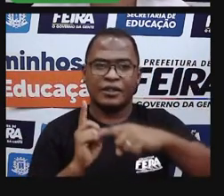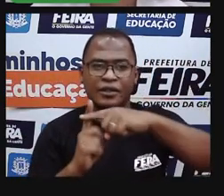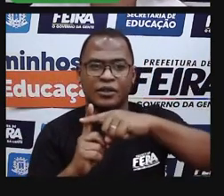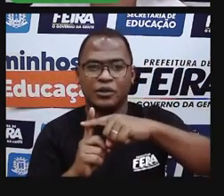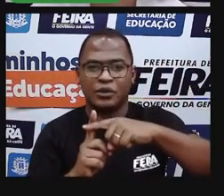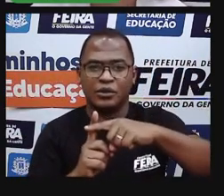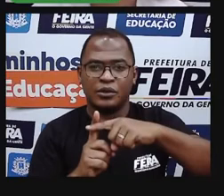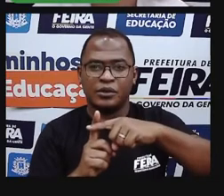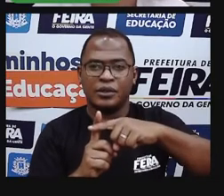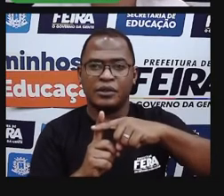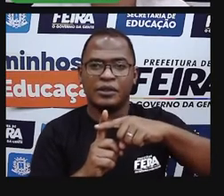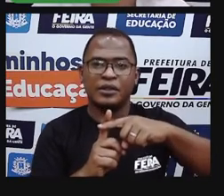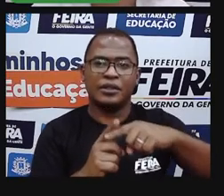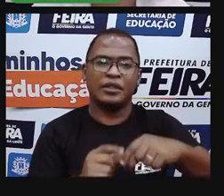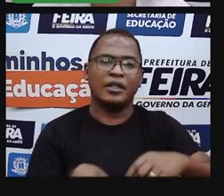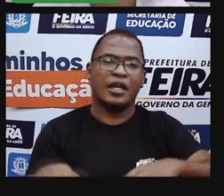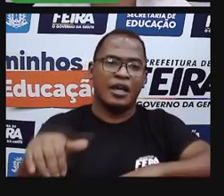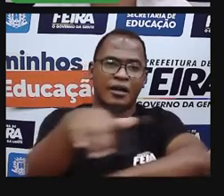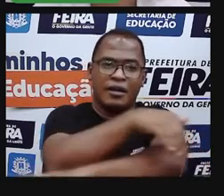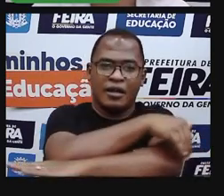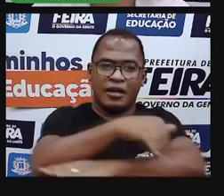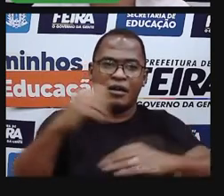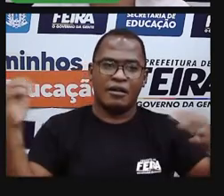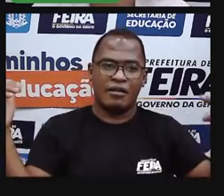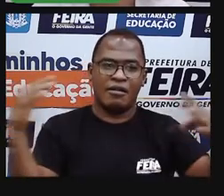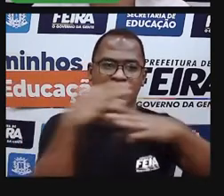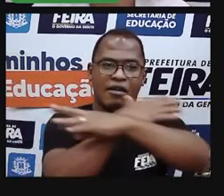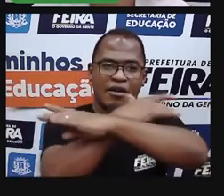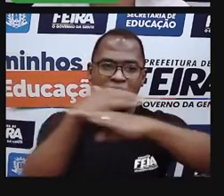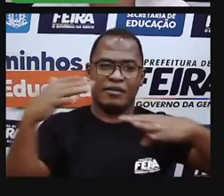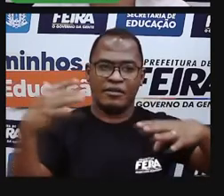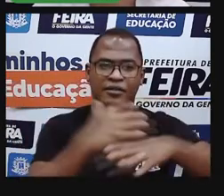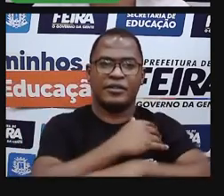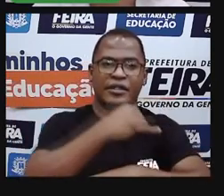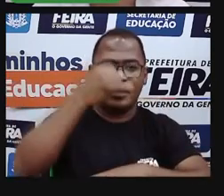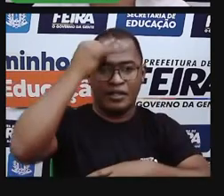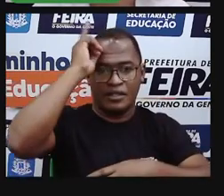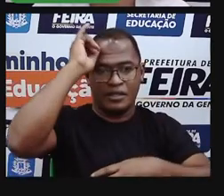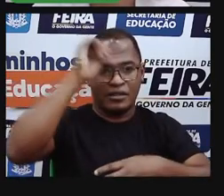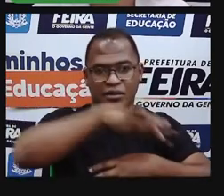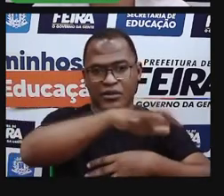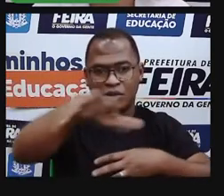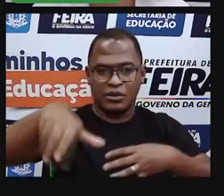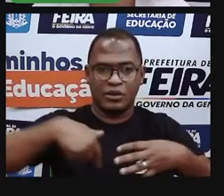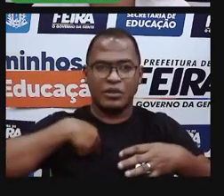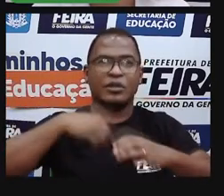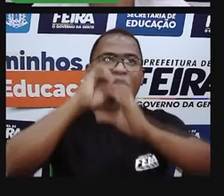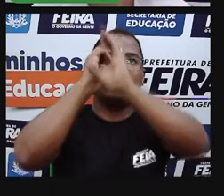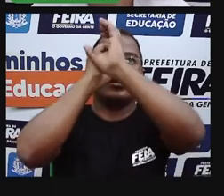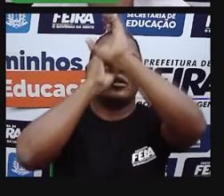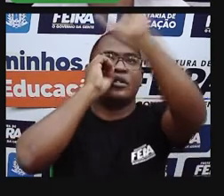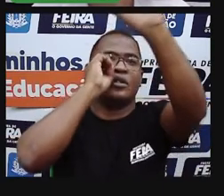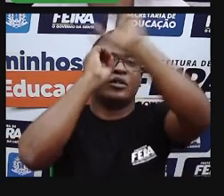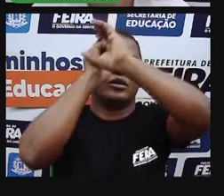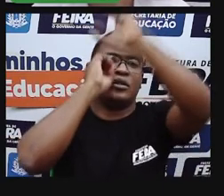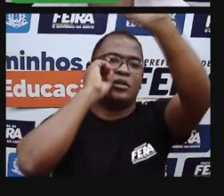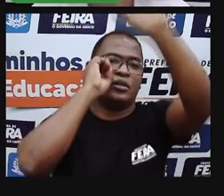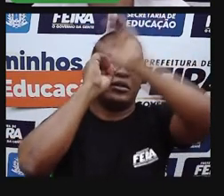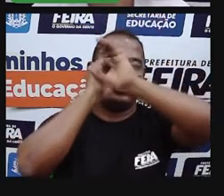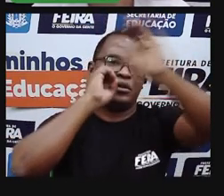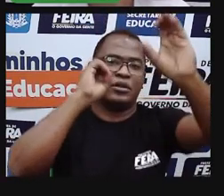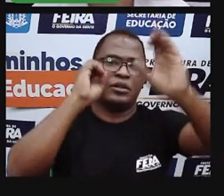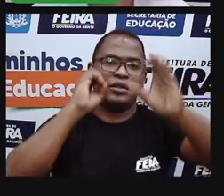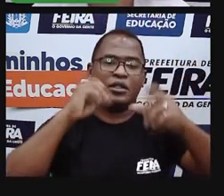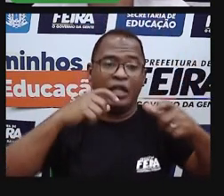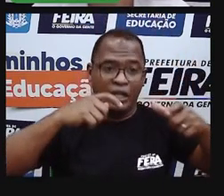ABR, Peracês, o Campo do Gado, do Observatório Antares. Cada símbolo desse